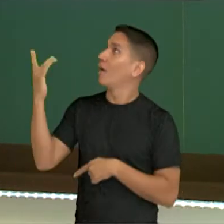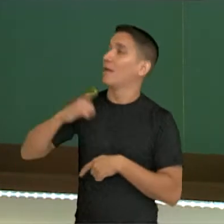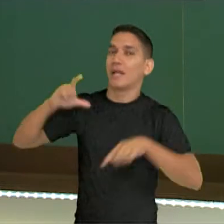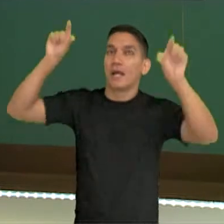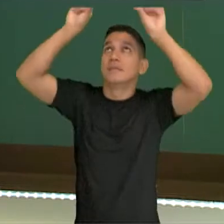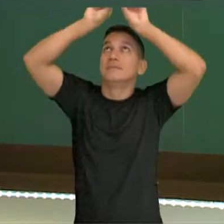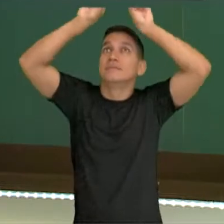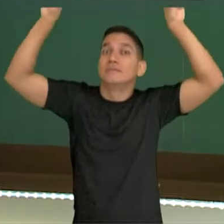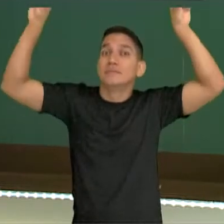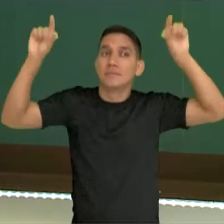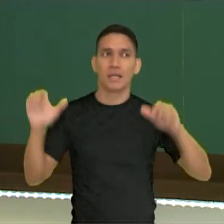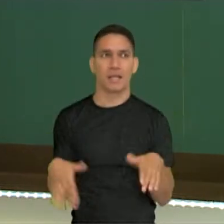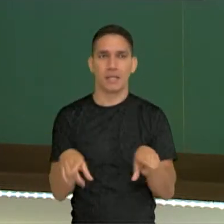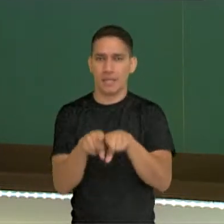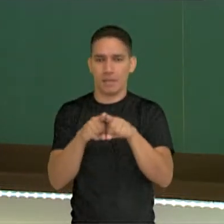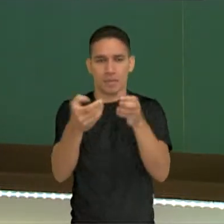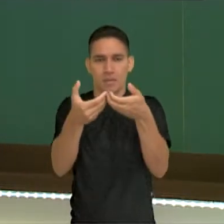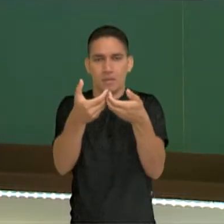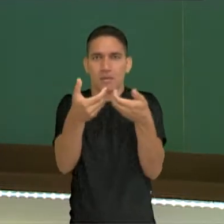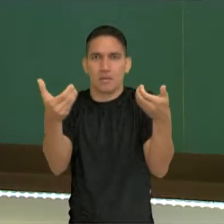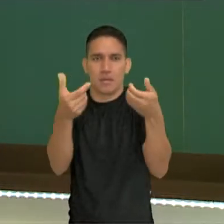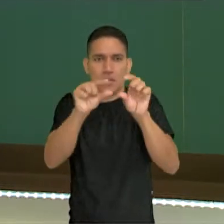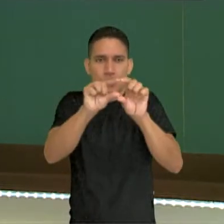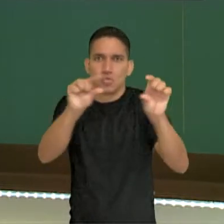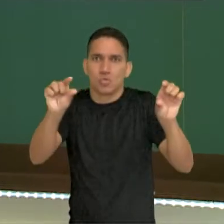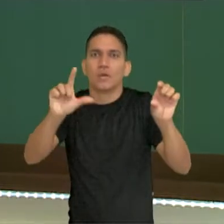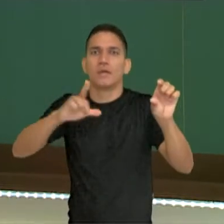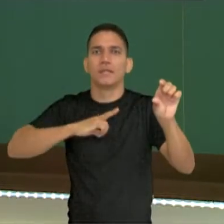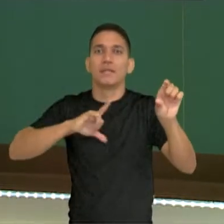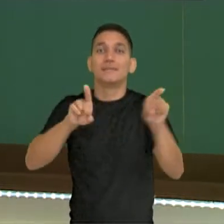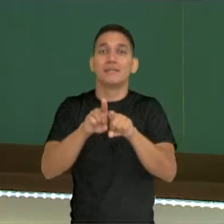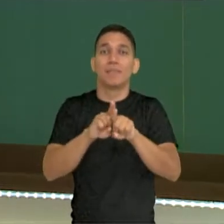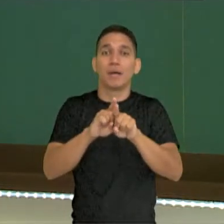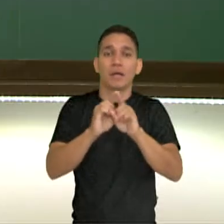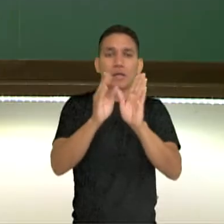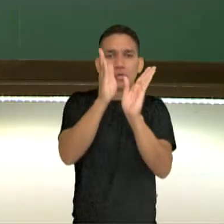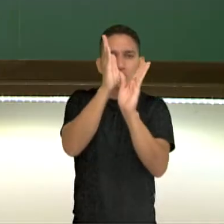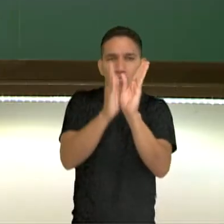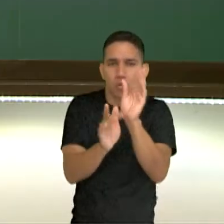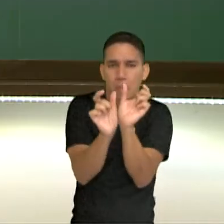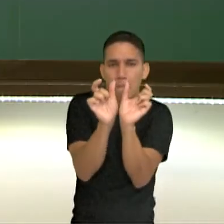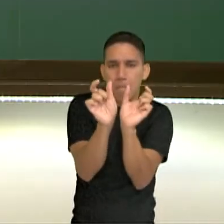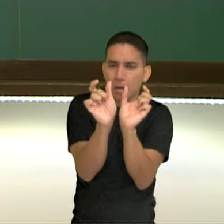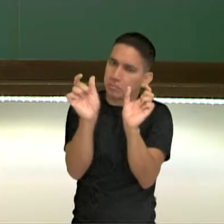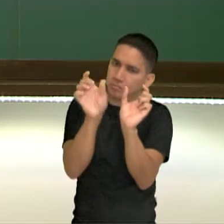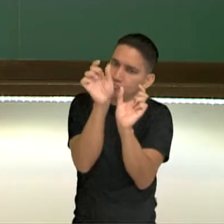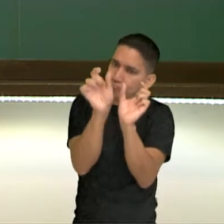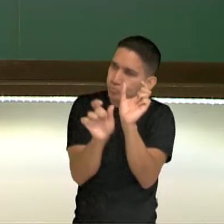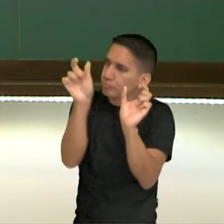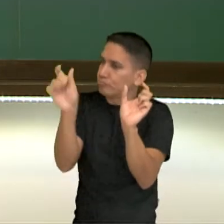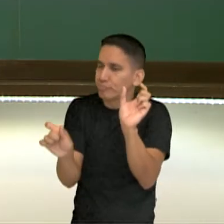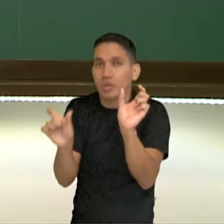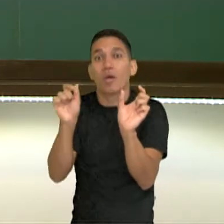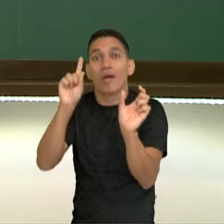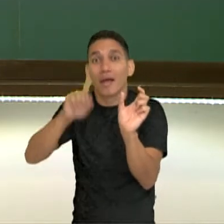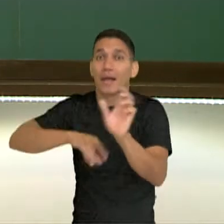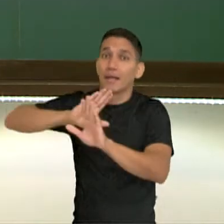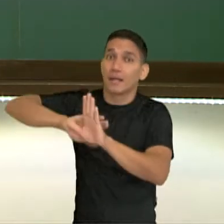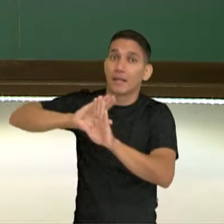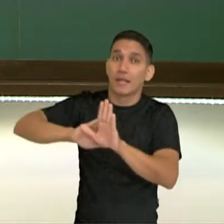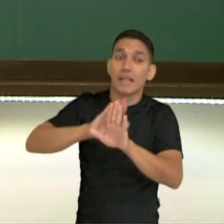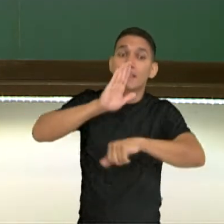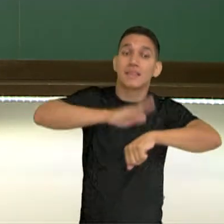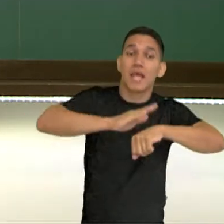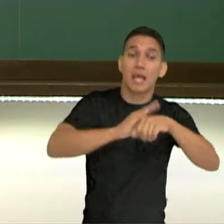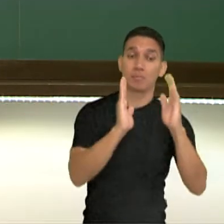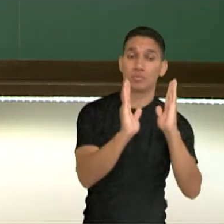as calhas, né? E tenho, ó, a divisão, mostrando a passagem do tempo. Estruturalmente,